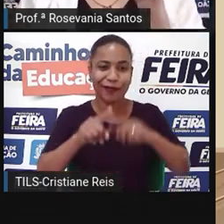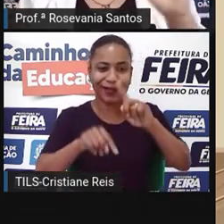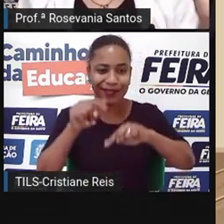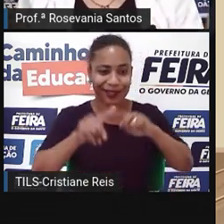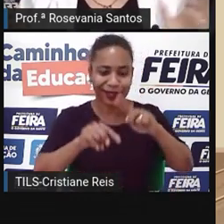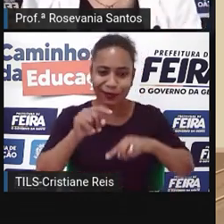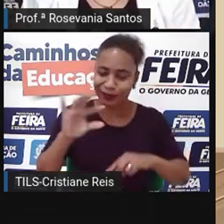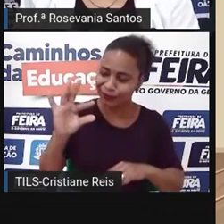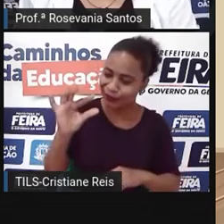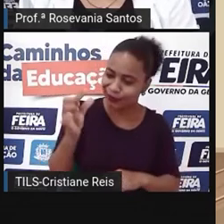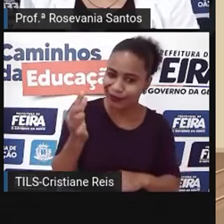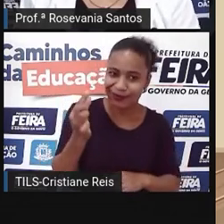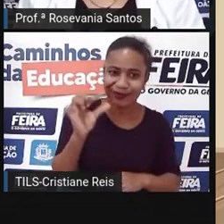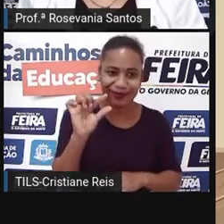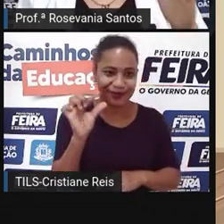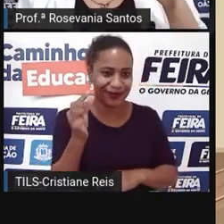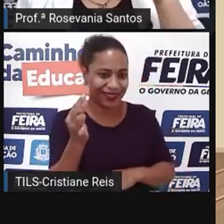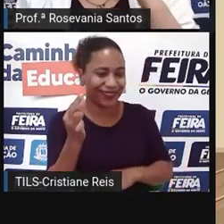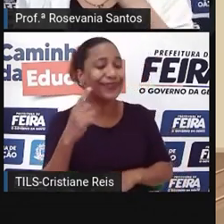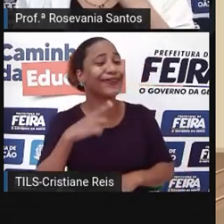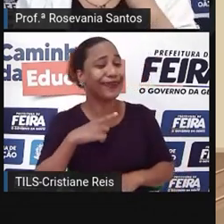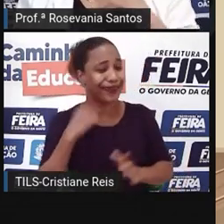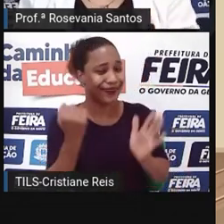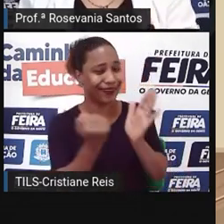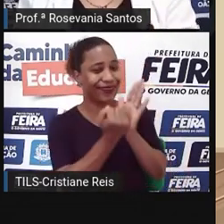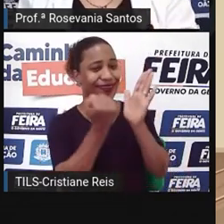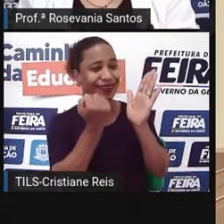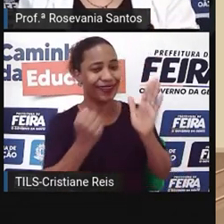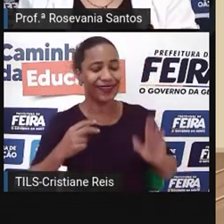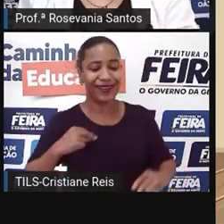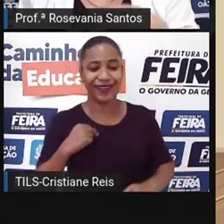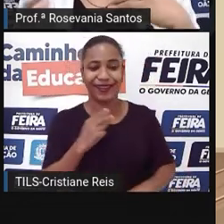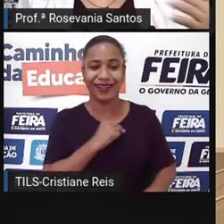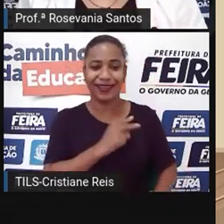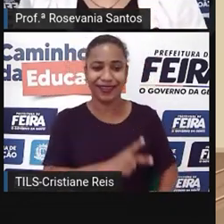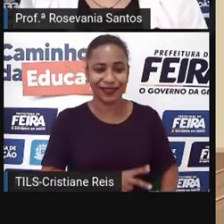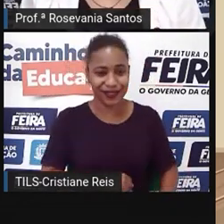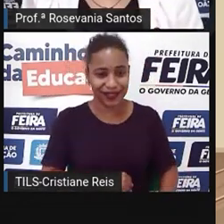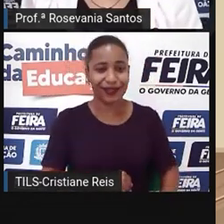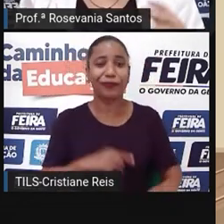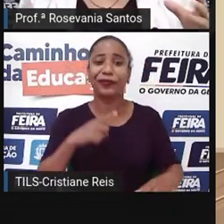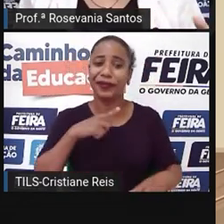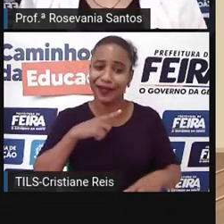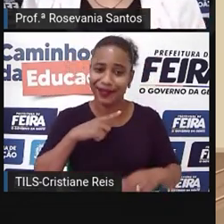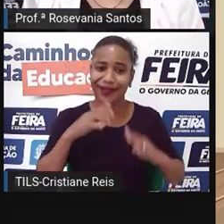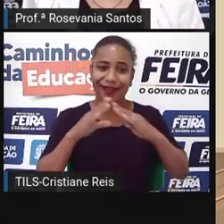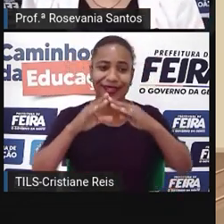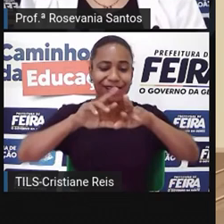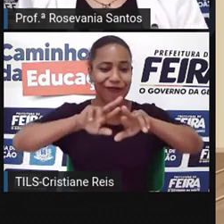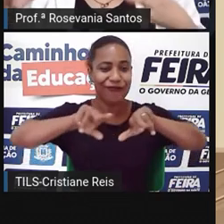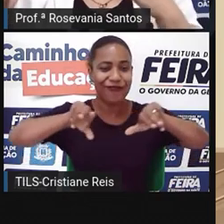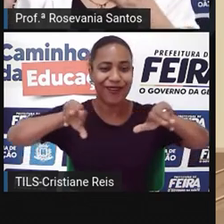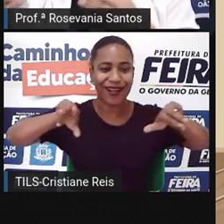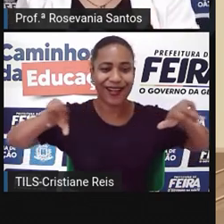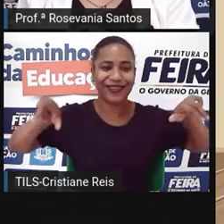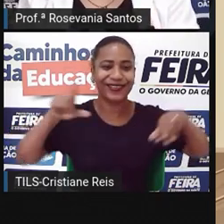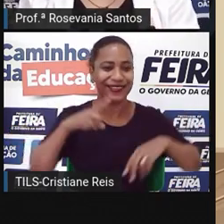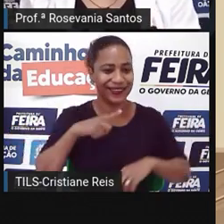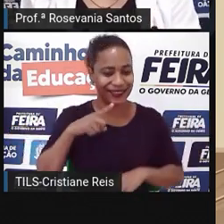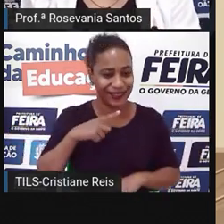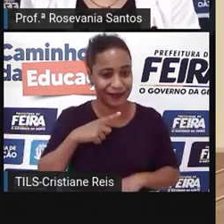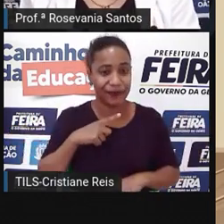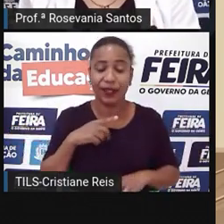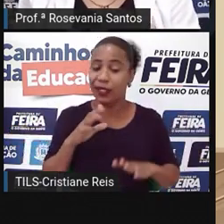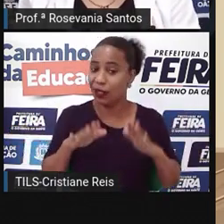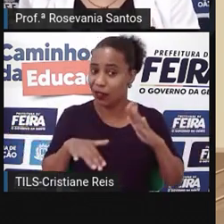percebe, made in China, né? Você vai perceber que na sua casa tem bocado desses produtos. e são produtos às